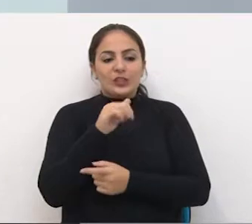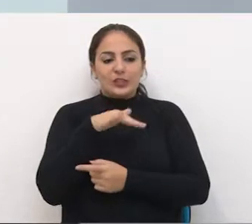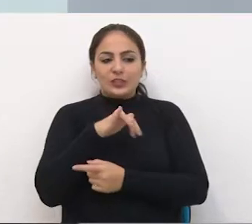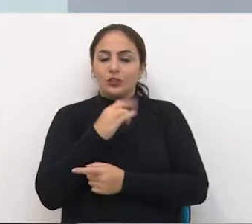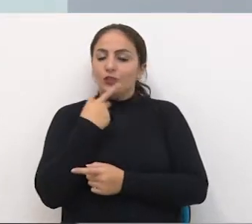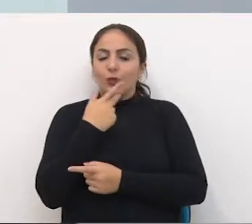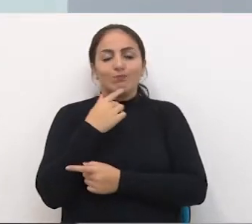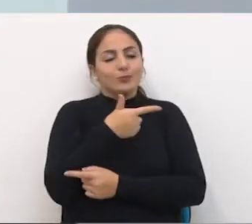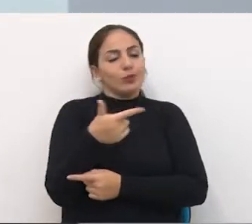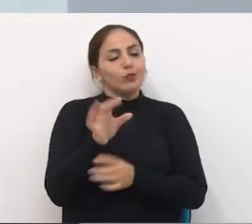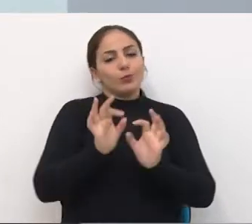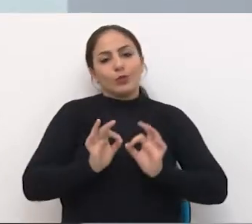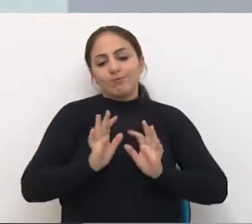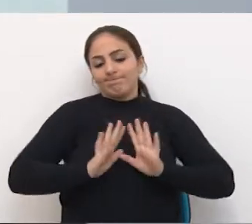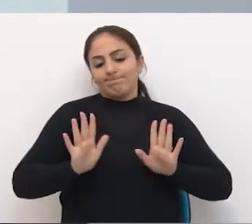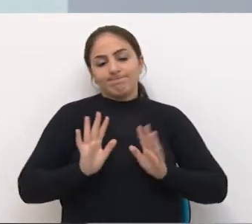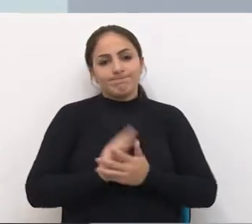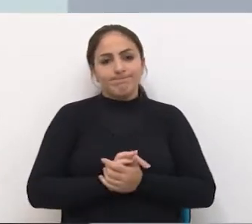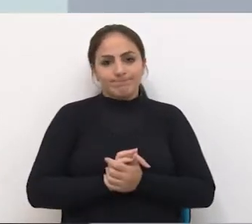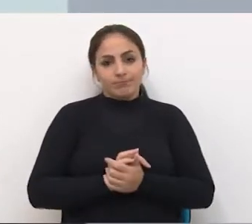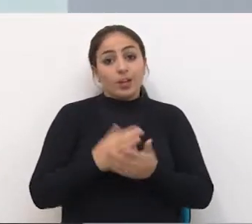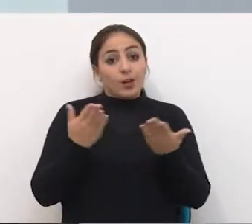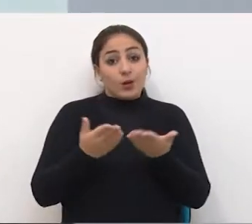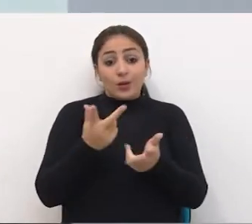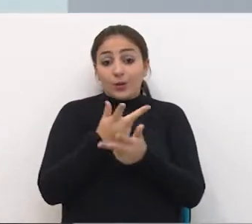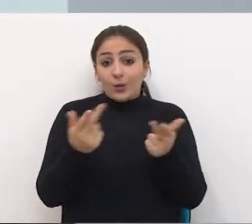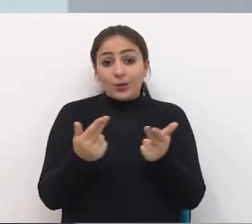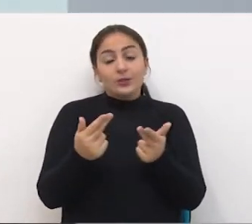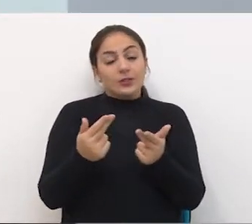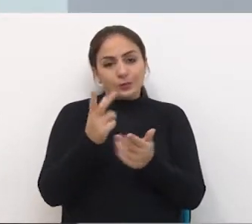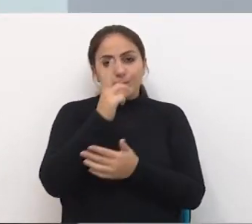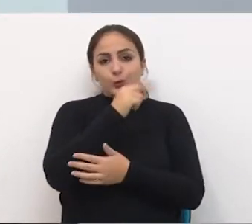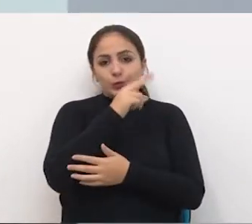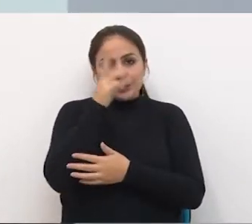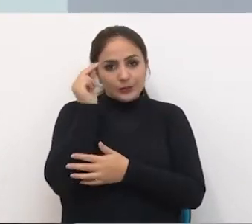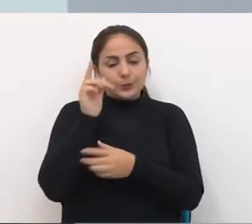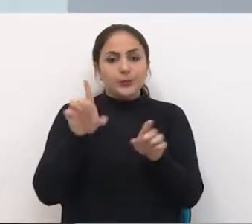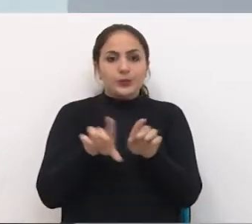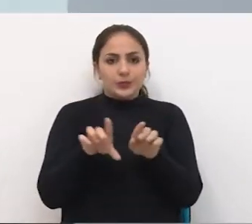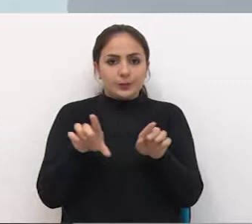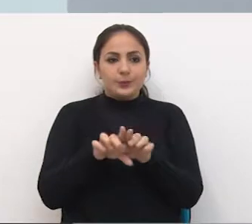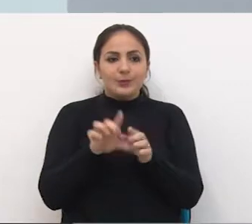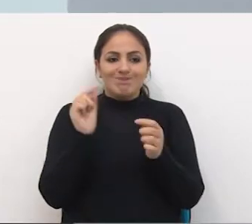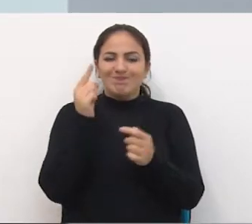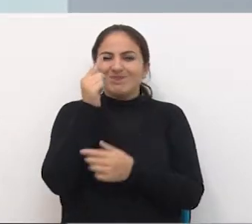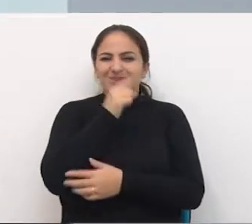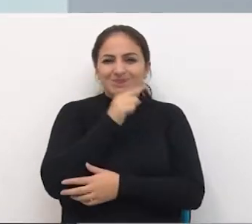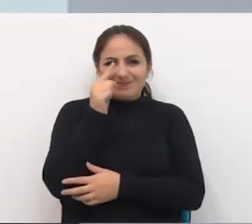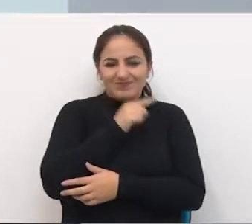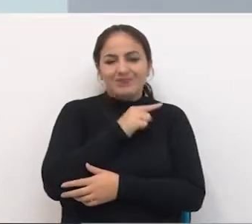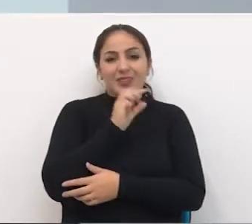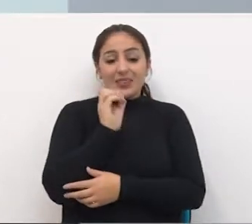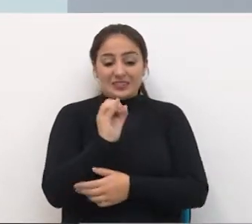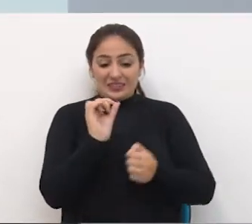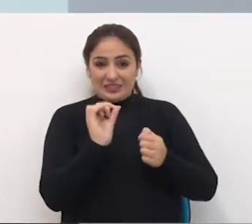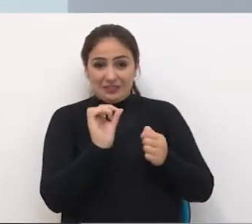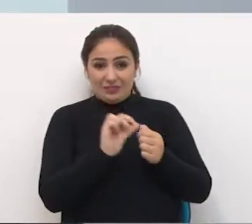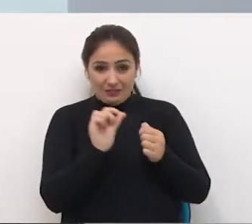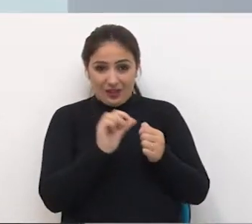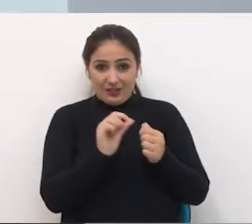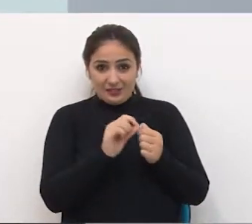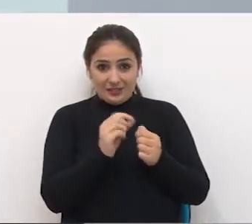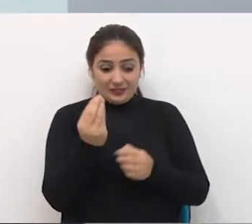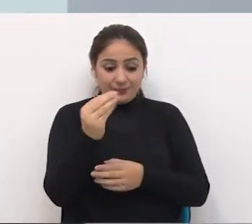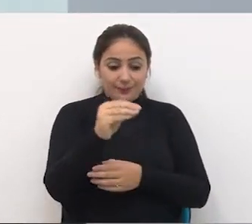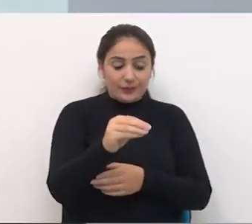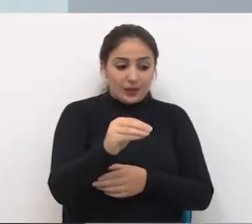não estava no projeto original da duplicação Então são essas coisas que também o poder público, o município falha Quando se faz uma obra